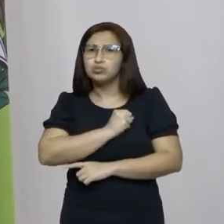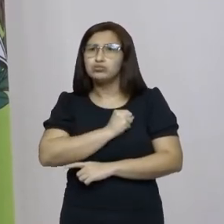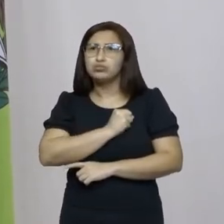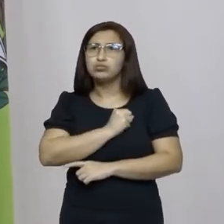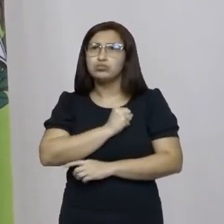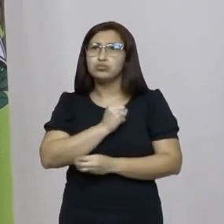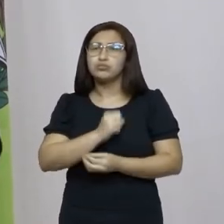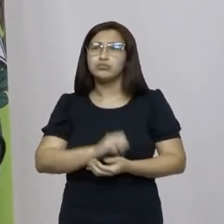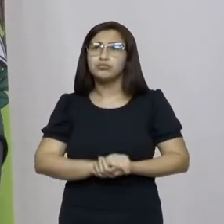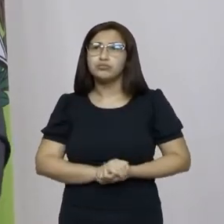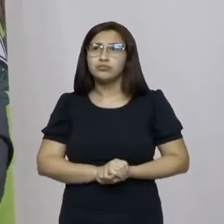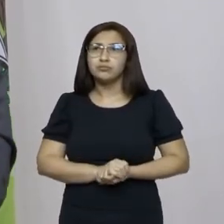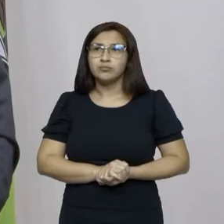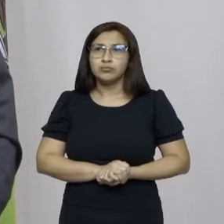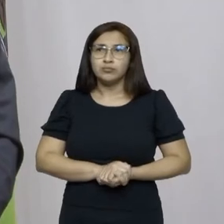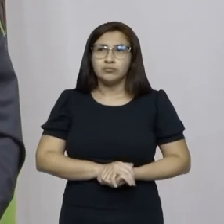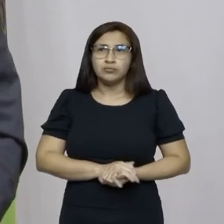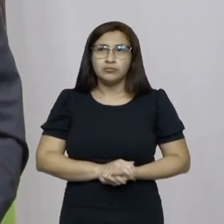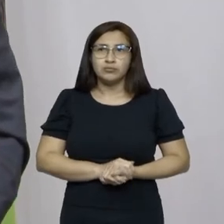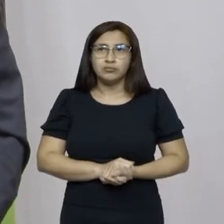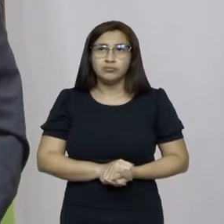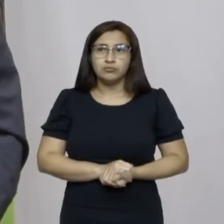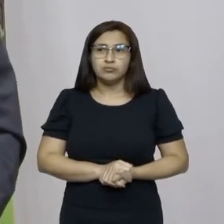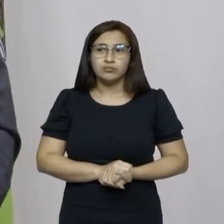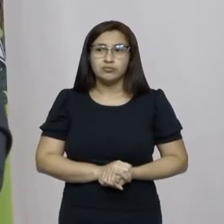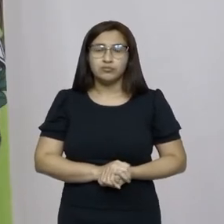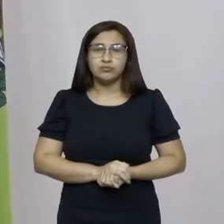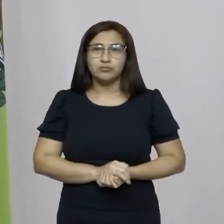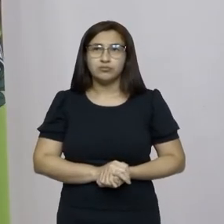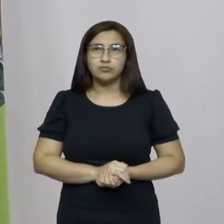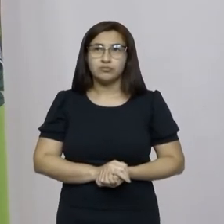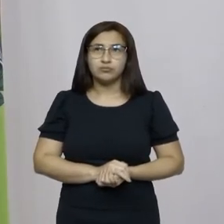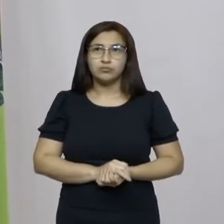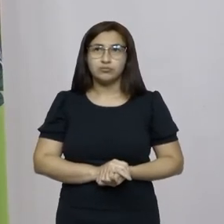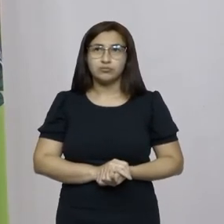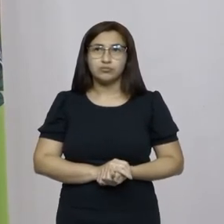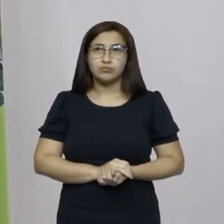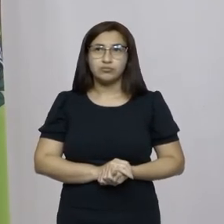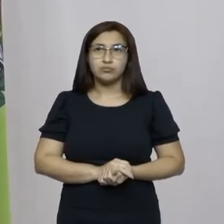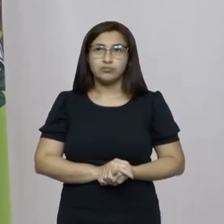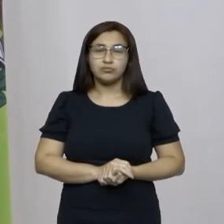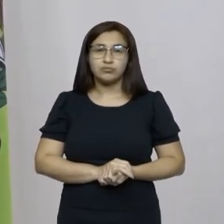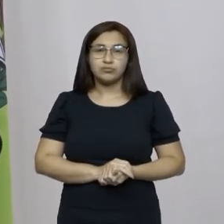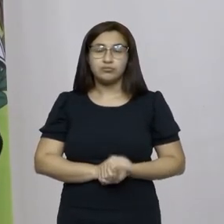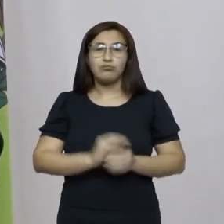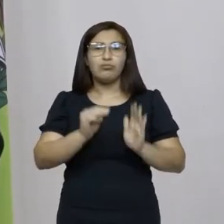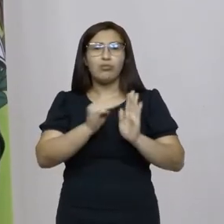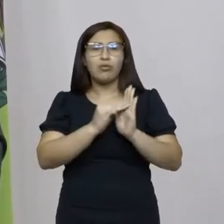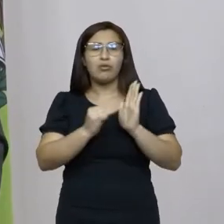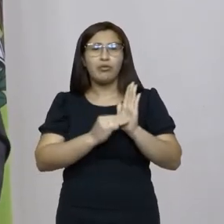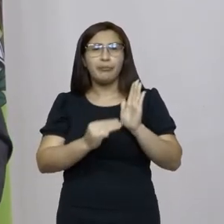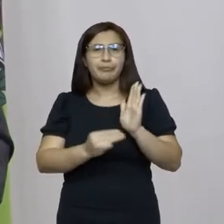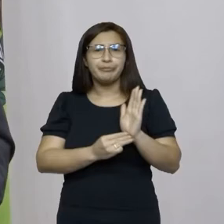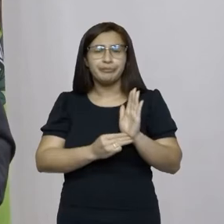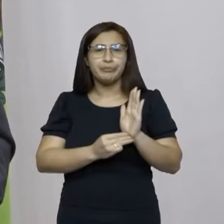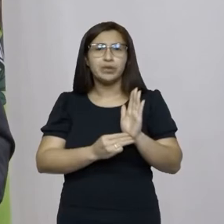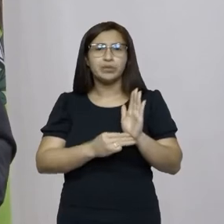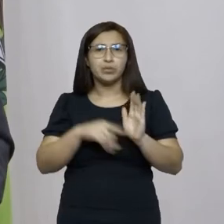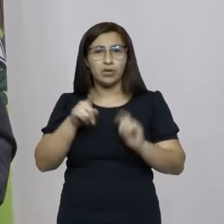mais um minuto deputado é esse método que é